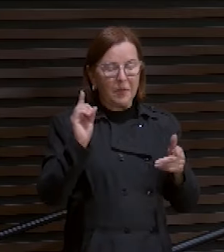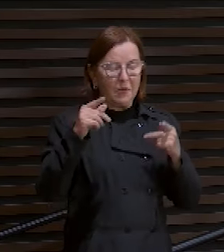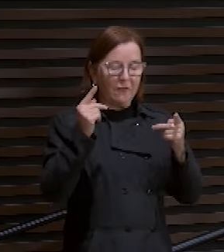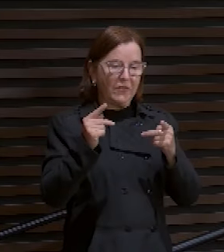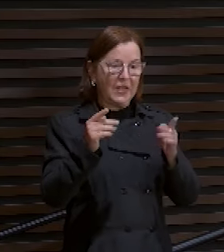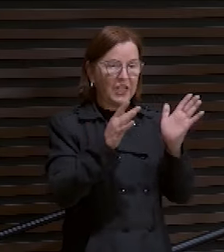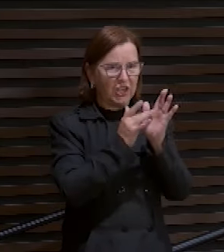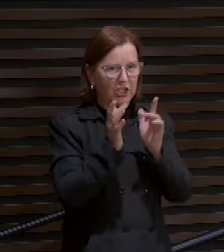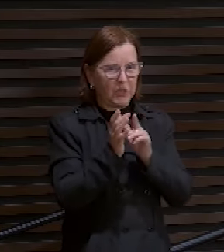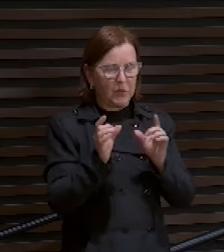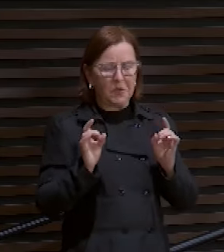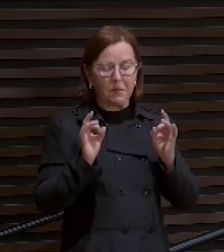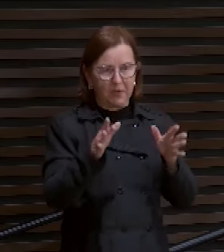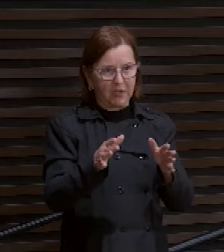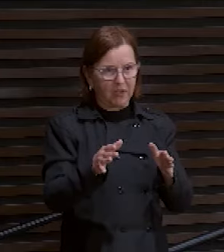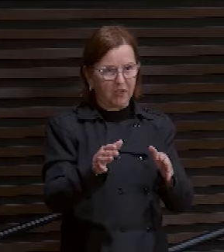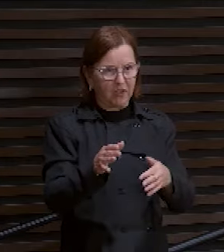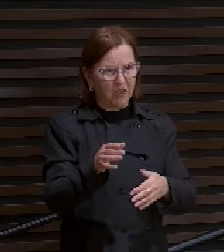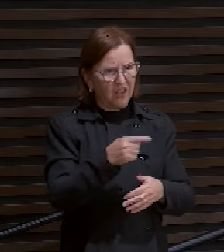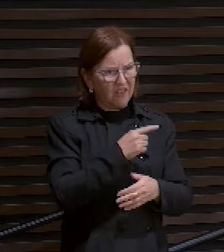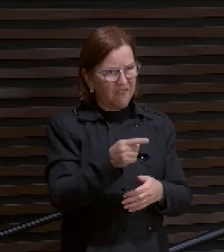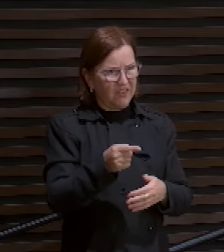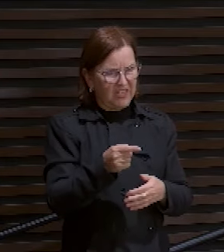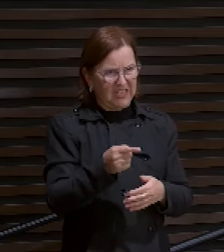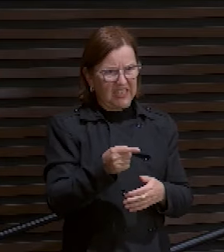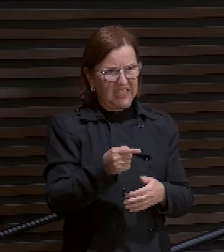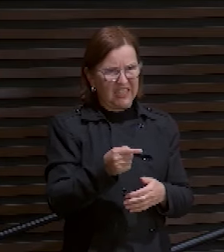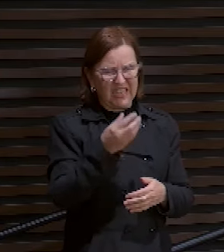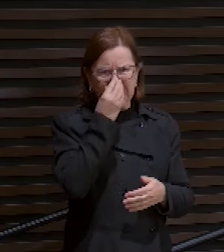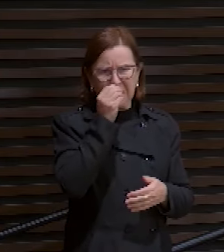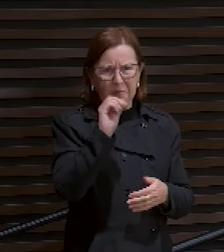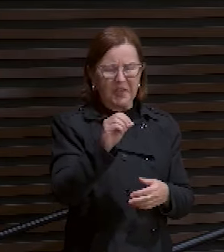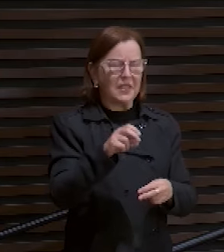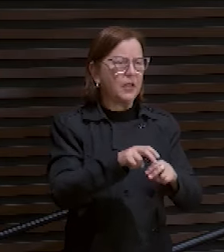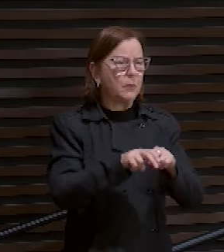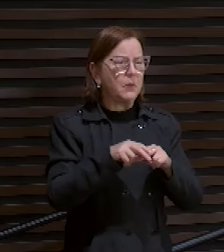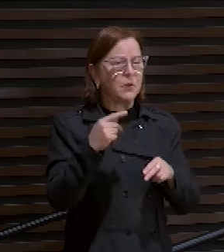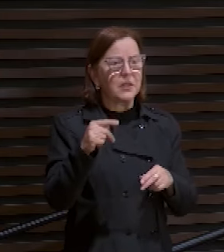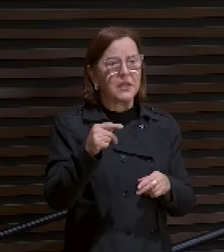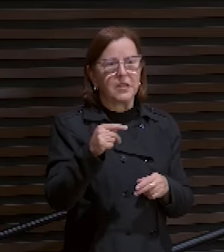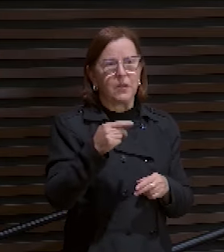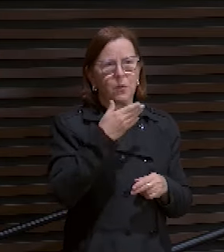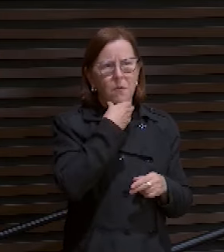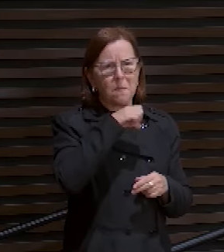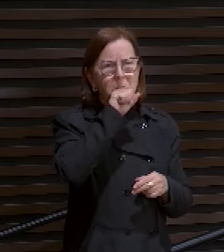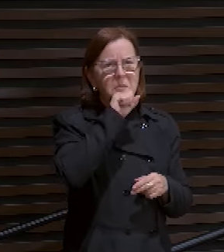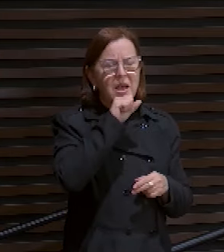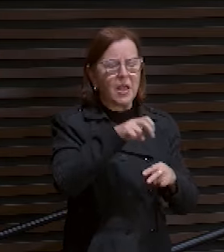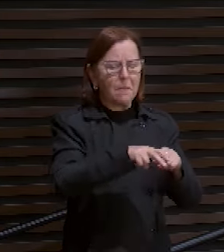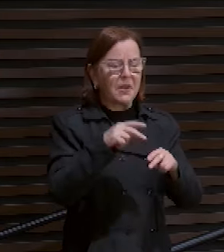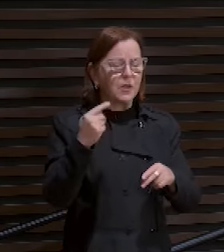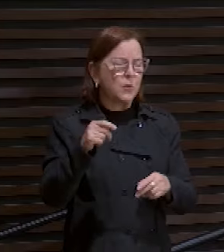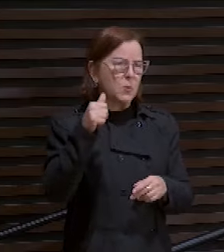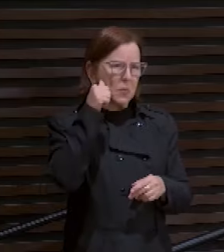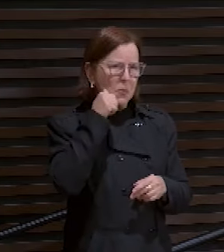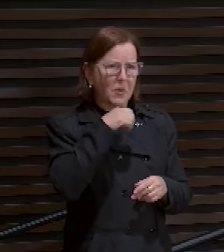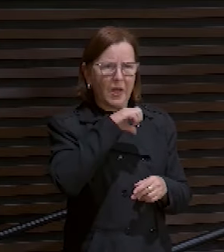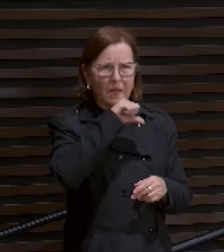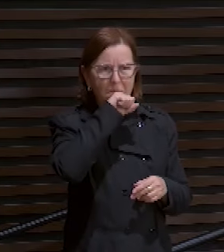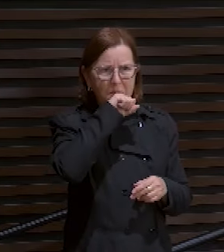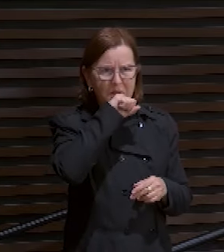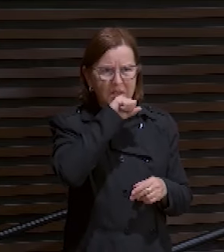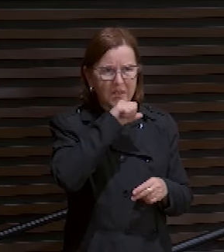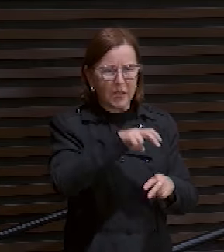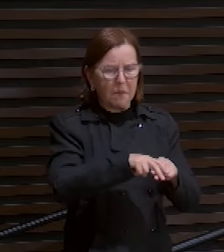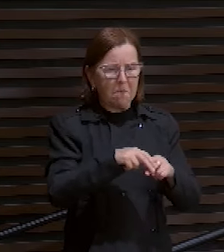Você foi desprezado pelo teu pai. Pela tua mãe. Por um namorado. Por um patrão. Não sei.